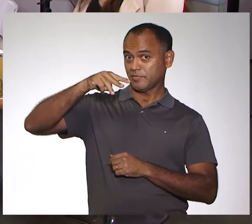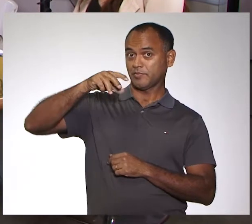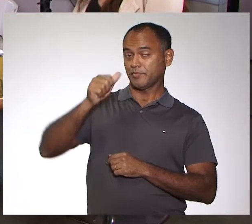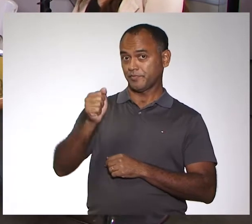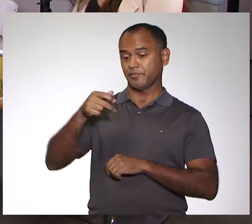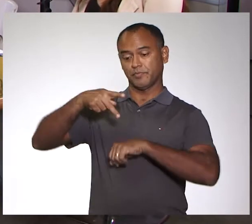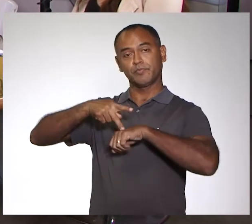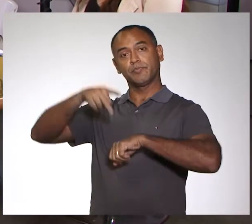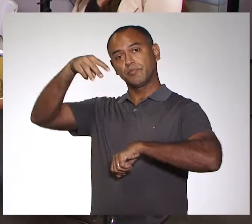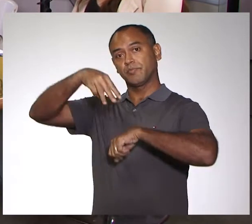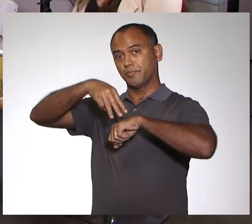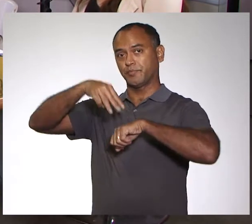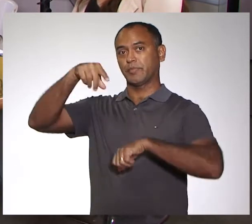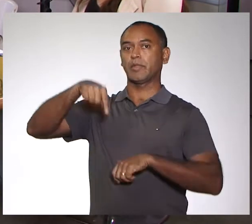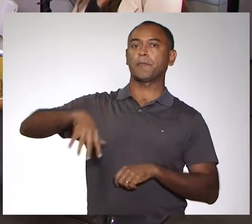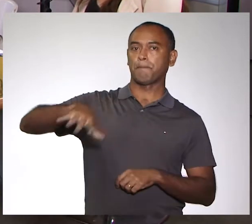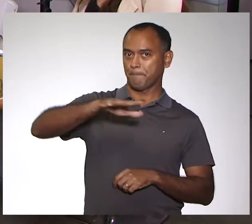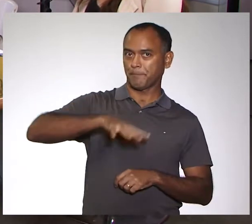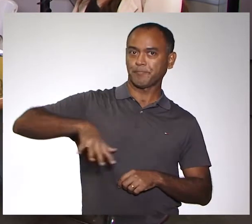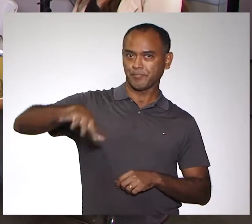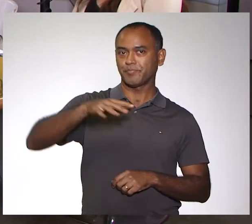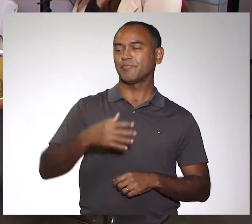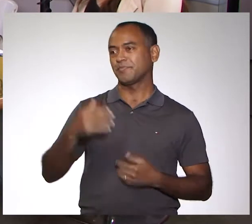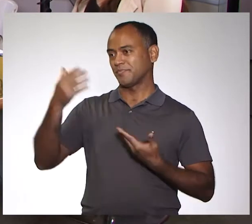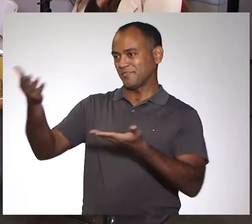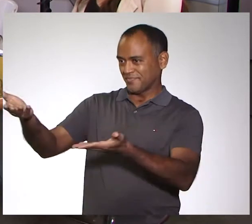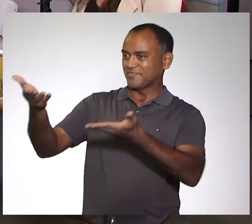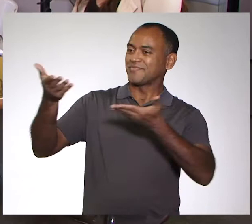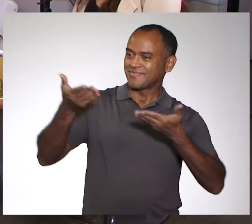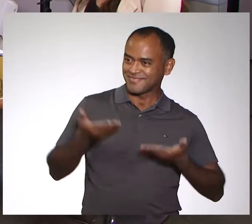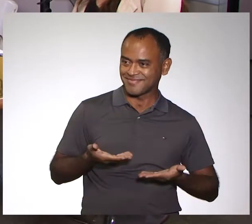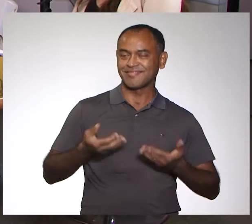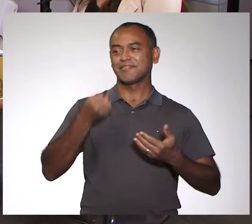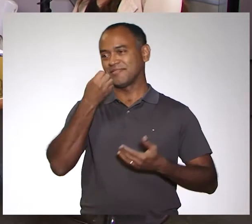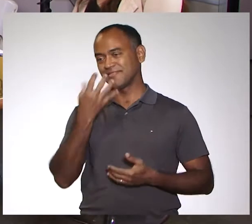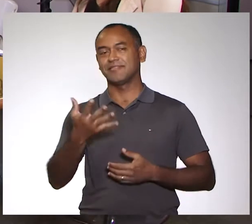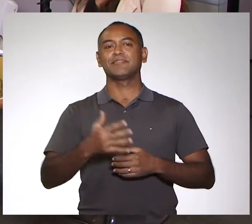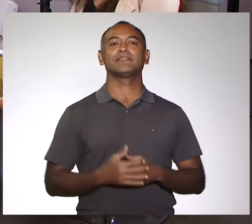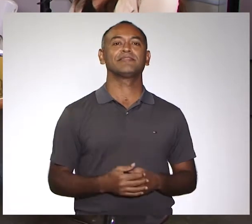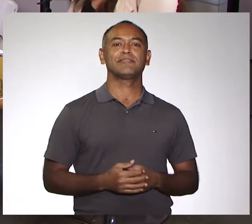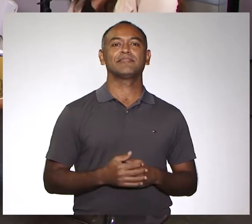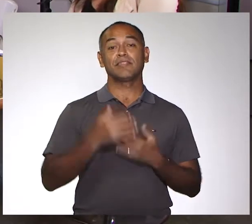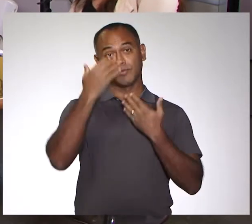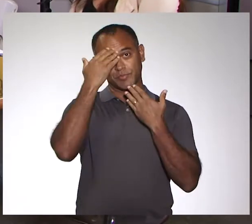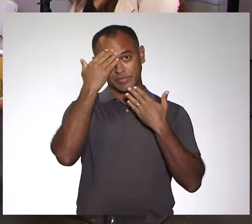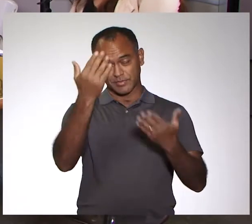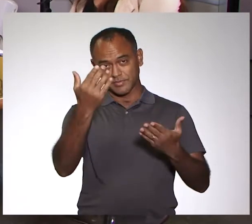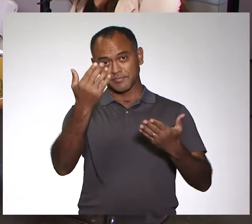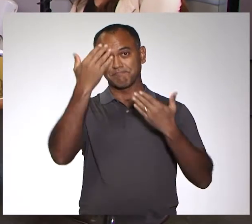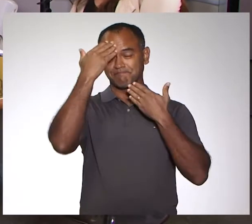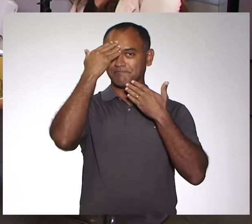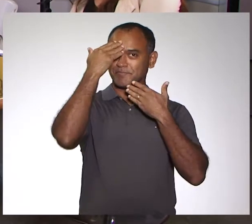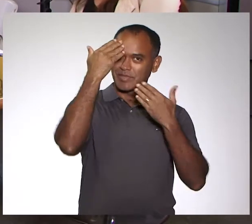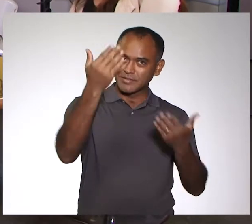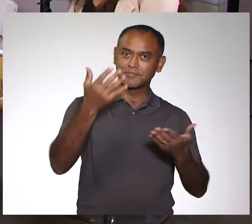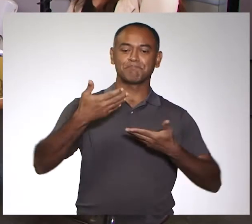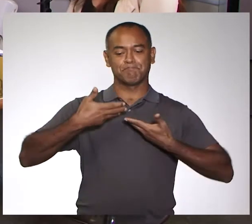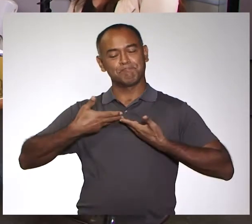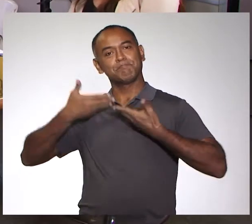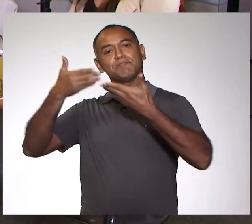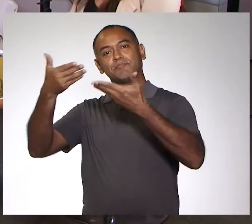saúde e biodiversidade. Professora, seja bem-vinda, agradecemos a sua participação. Muito obrigada, eu que